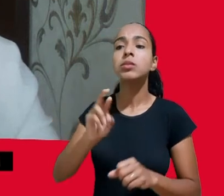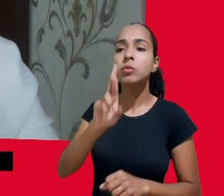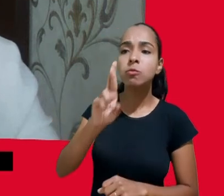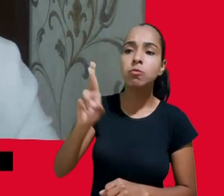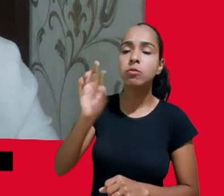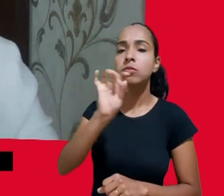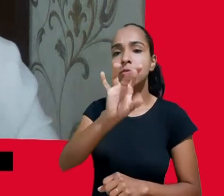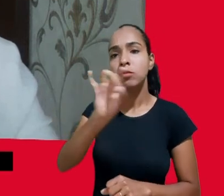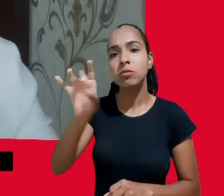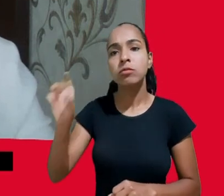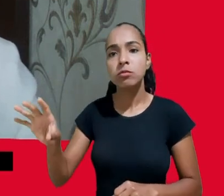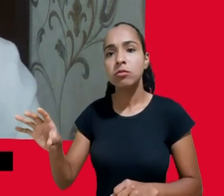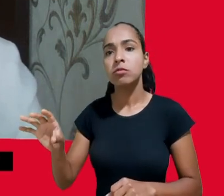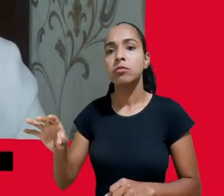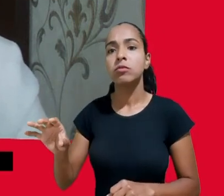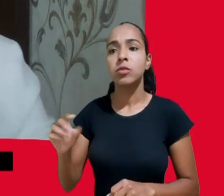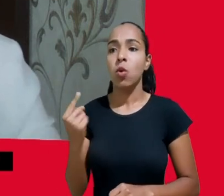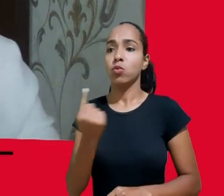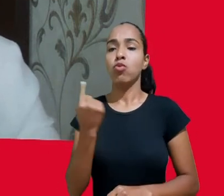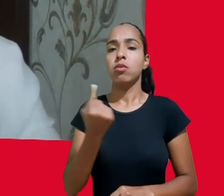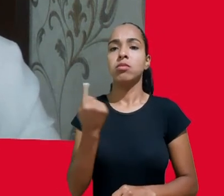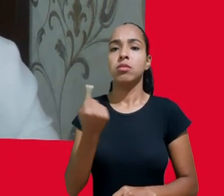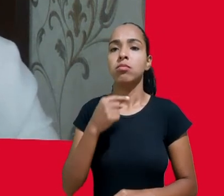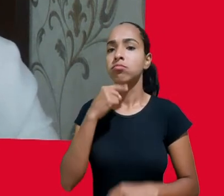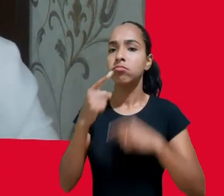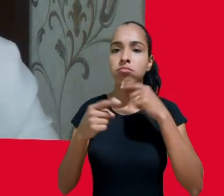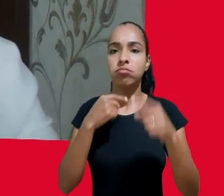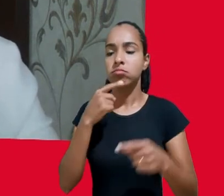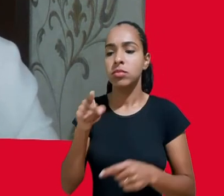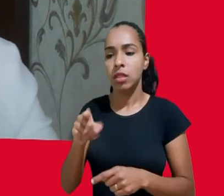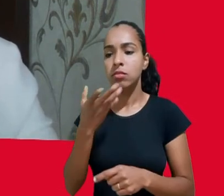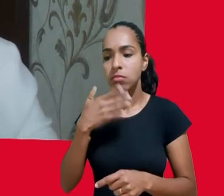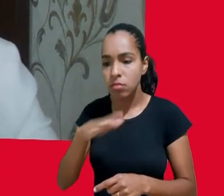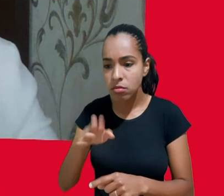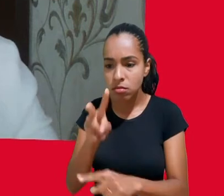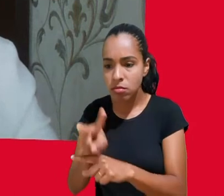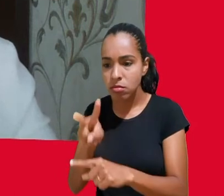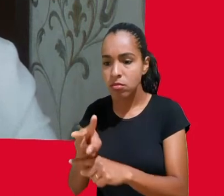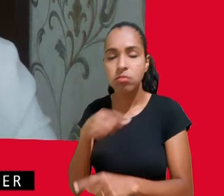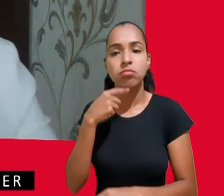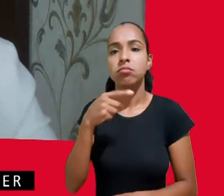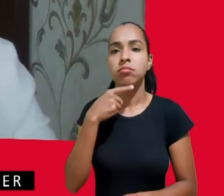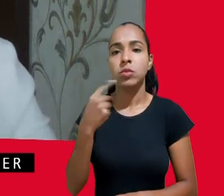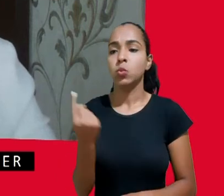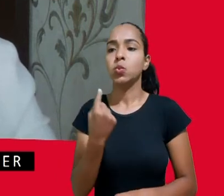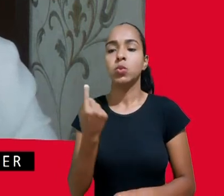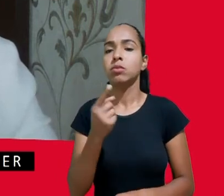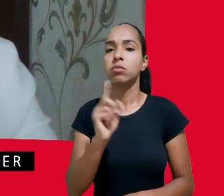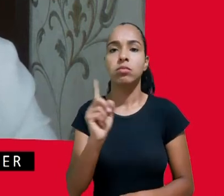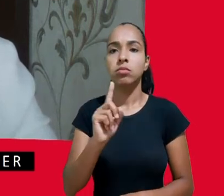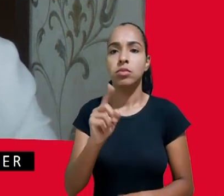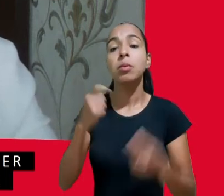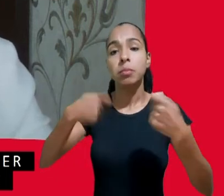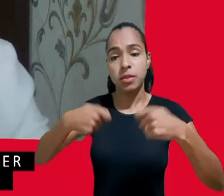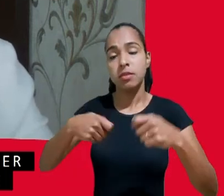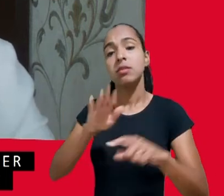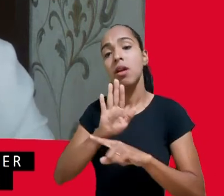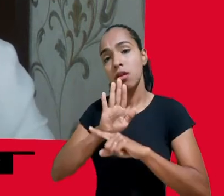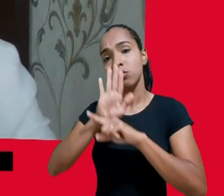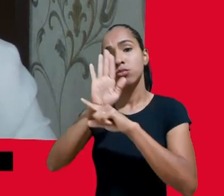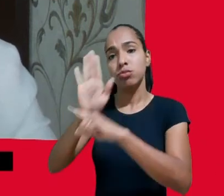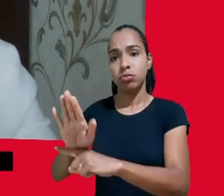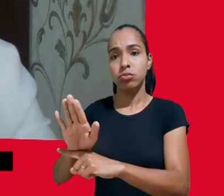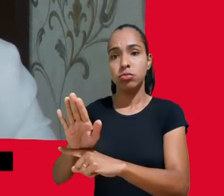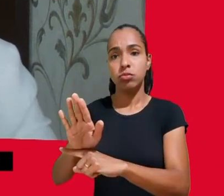na tarefa de proteger as crianças pelo contrário eles devem ser ajudados nós devemos também cuidar de quem